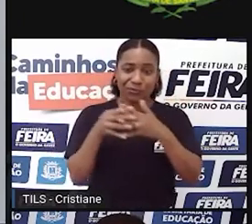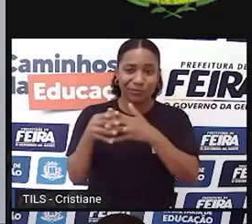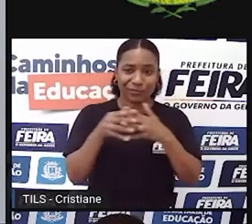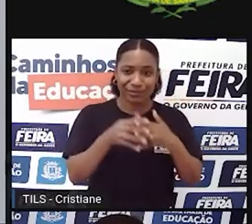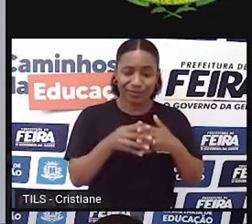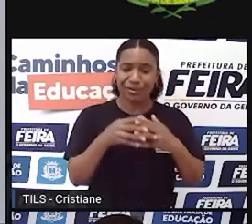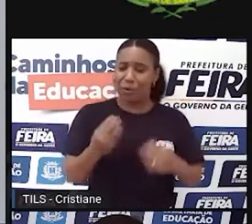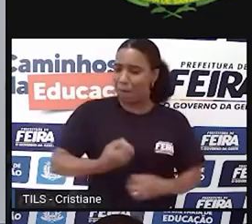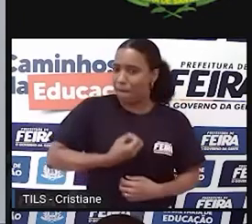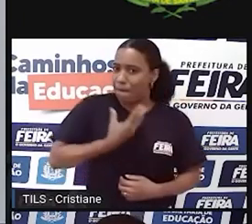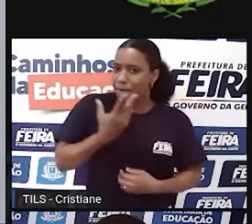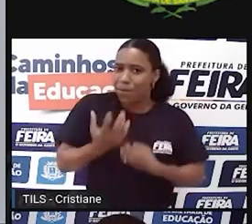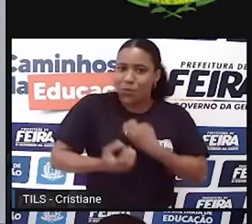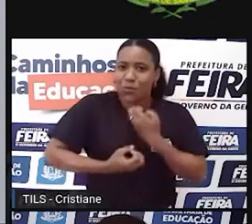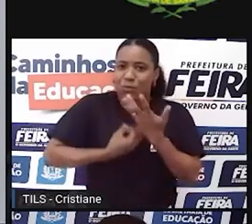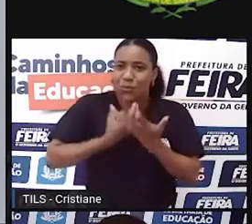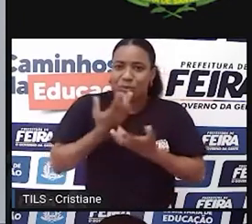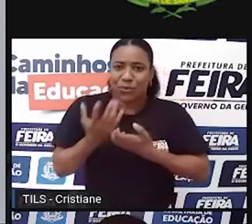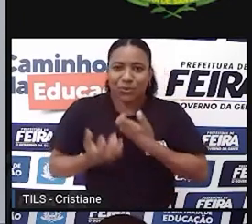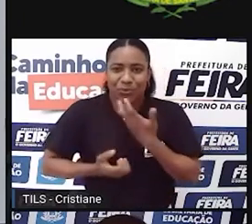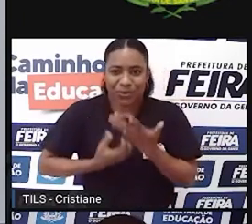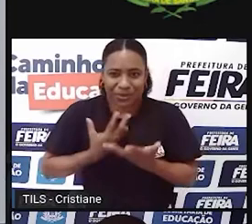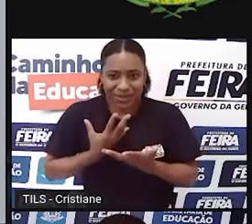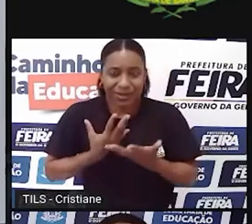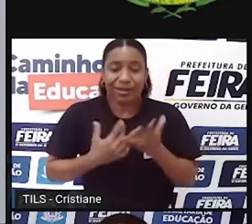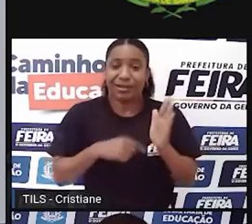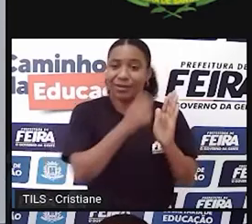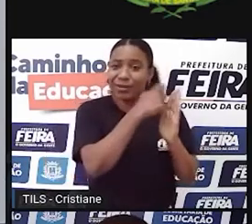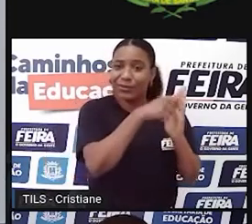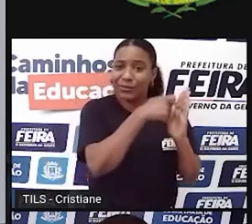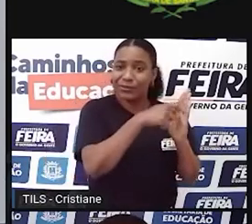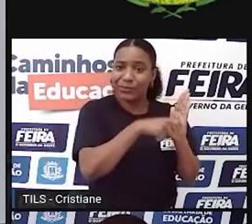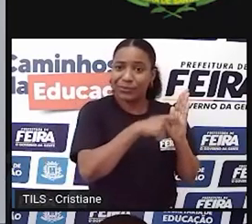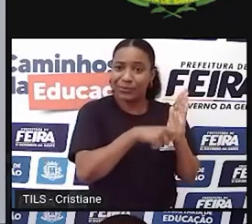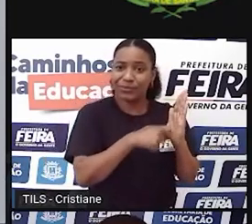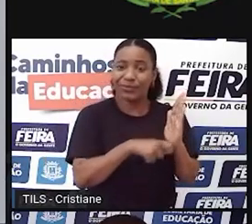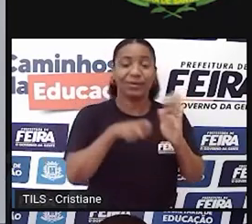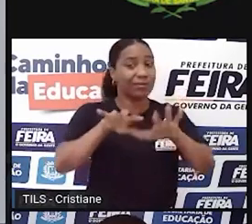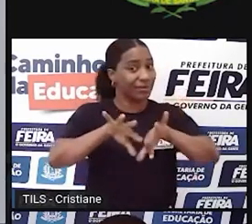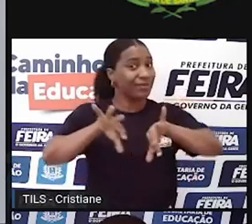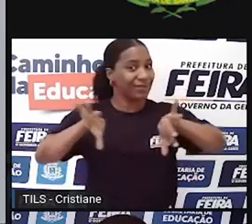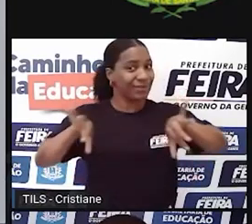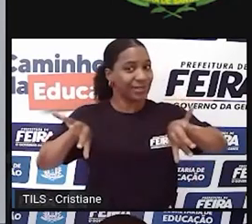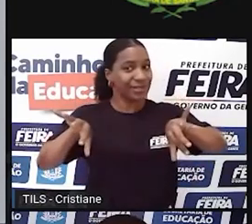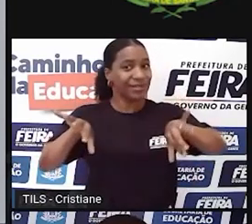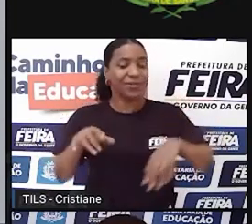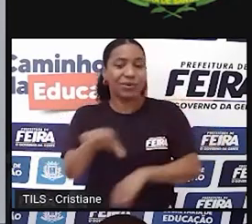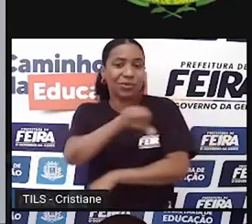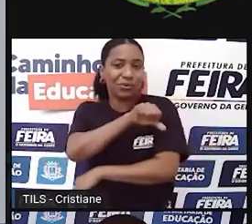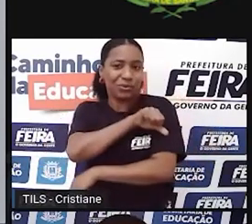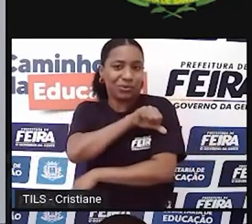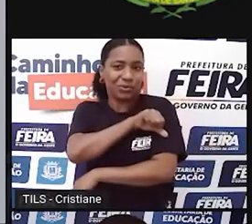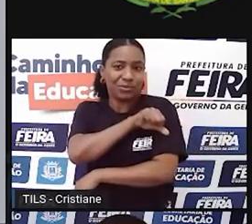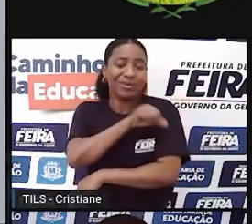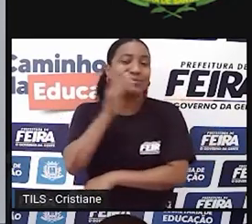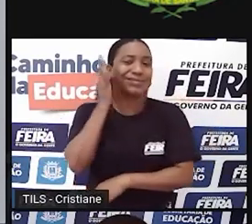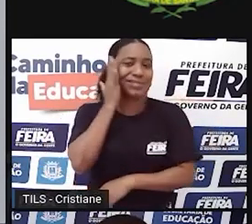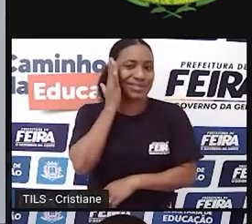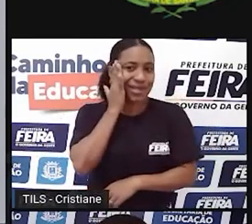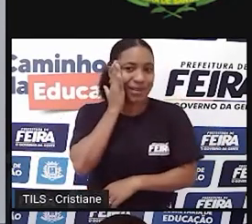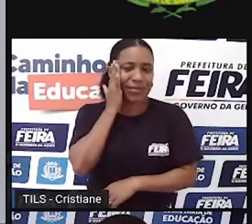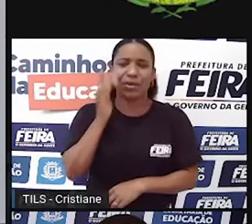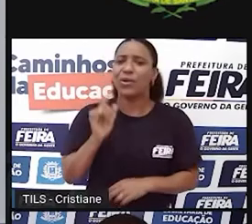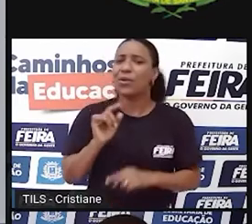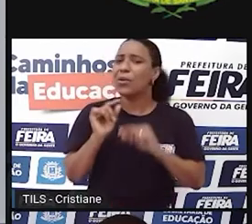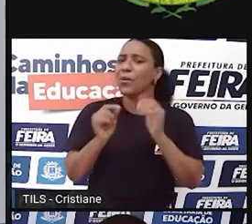como a gente tem aí uns alunos que já têm uma certa maturidade, já dá para a gente trabalhar esta diferença do que é poema e